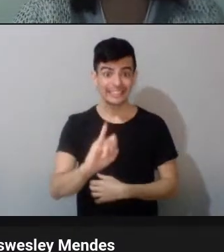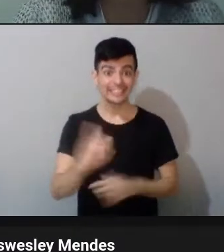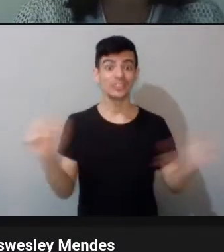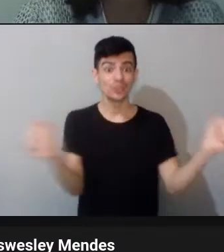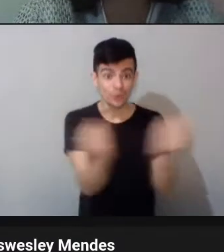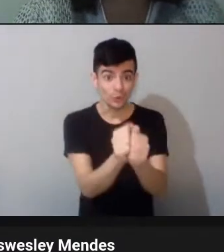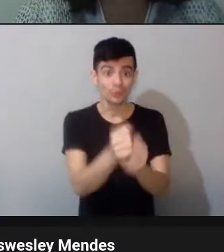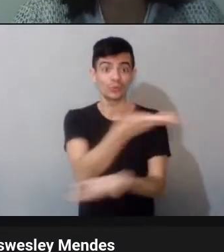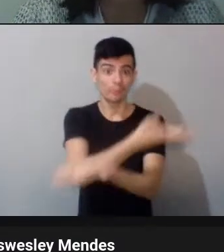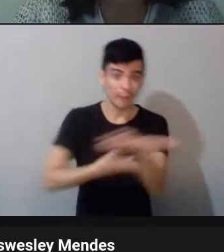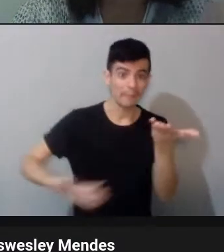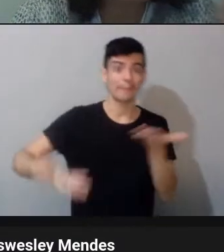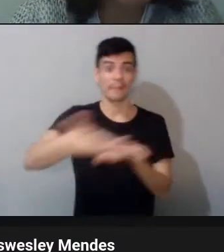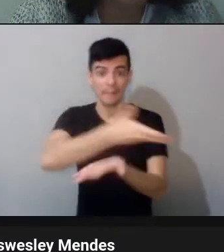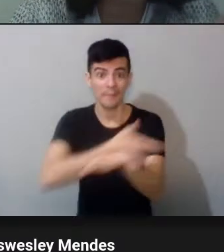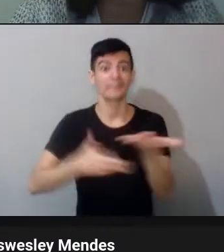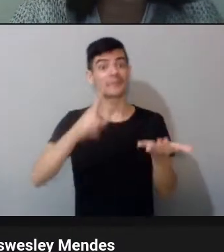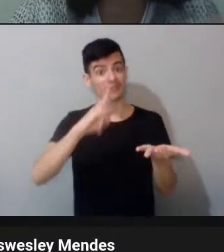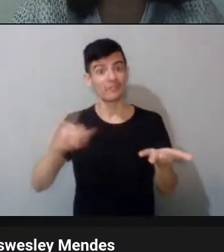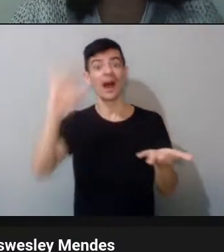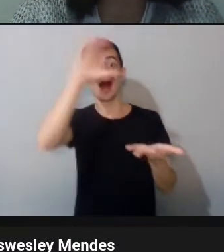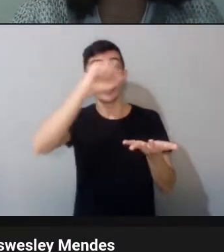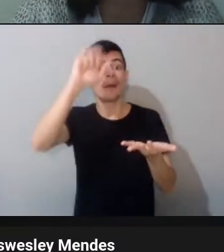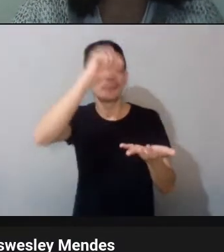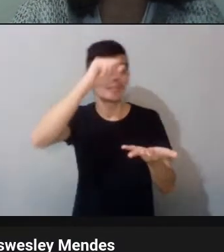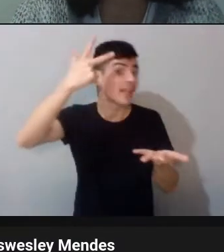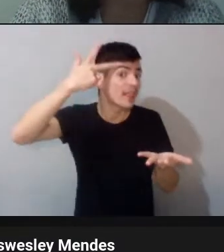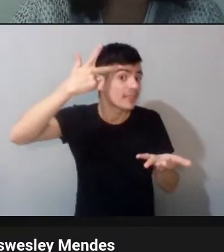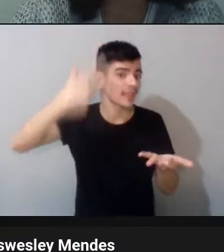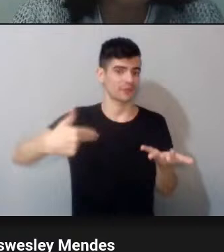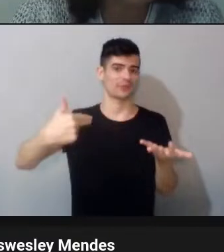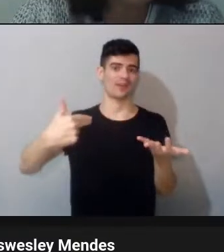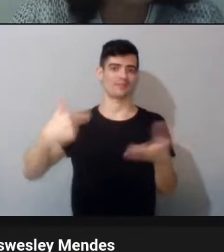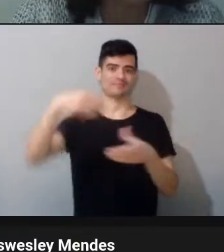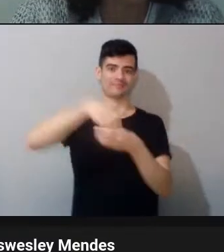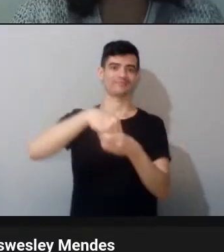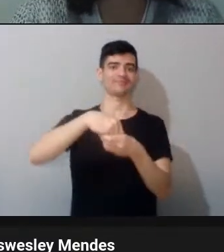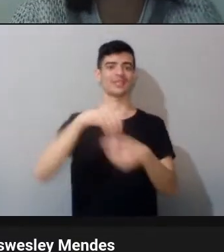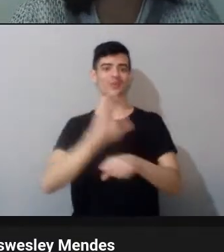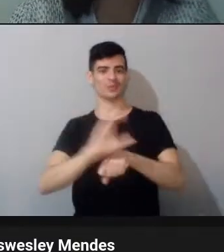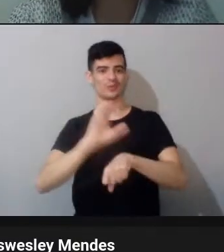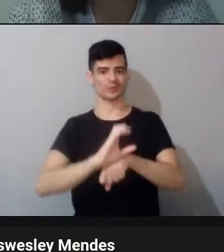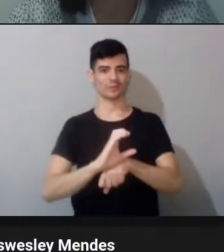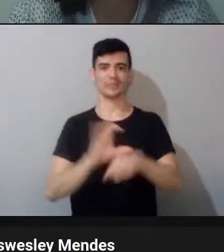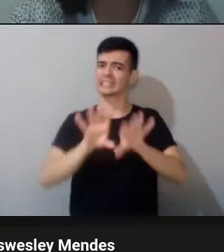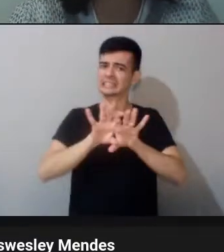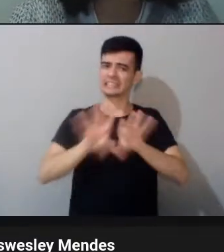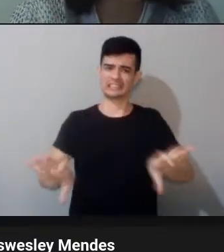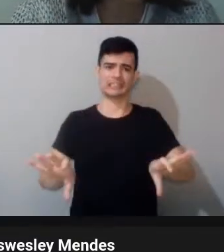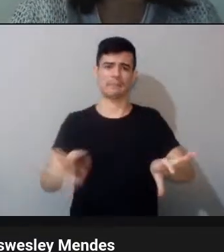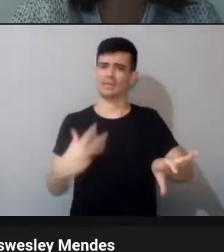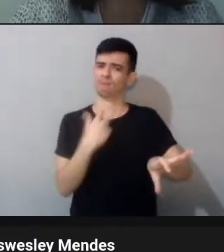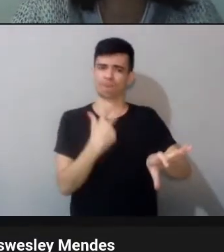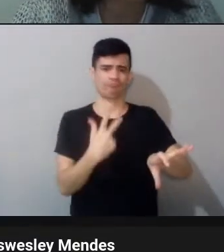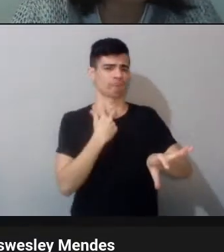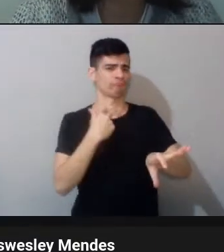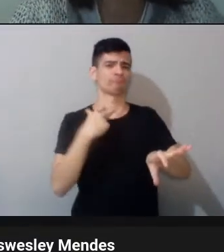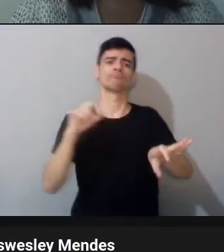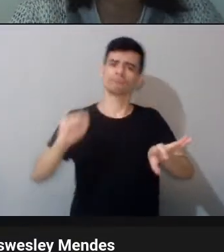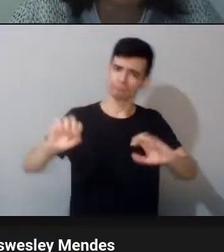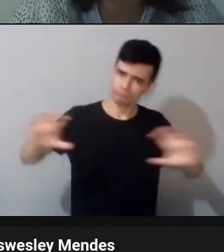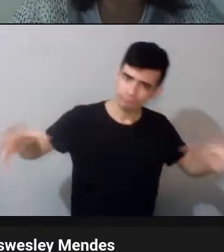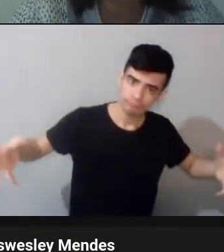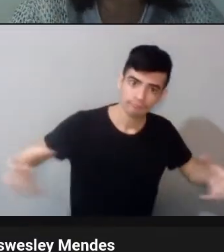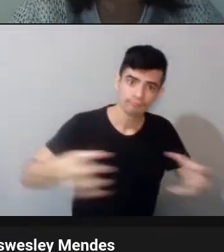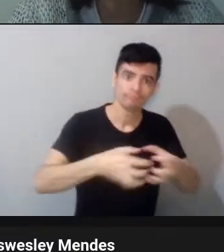fazer a sua aprendizagem naturalmente dentro do, então a gente não pode separar, a gente tem que deixar todo mundo junto,